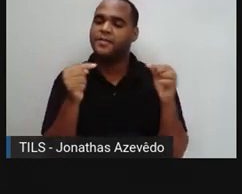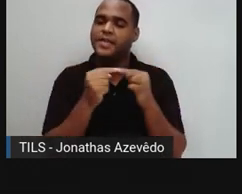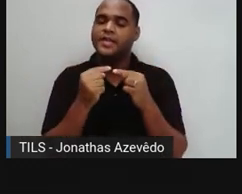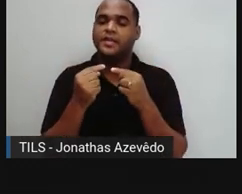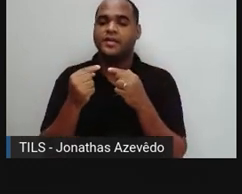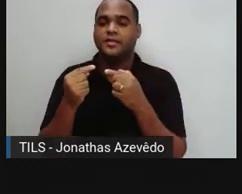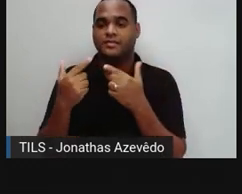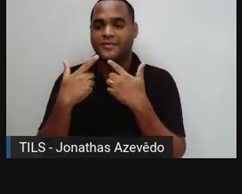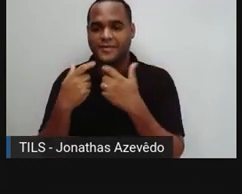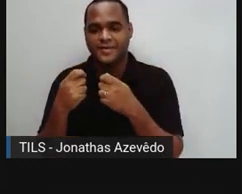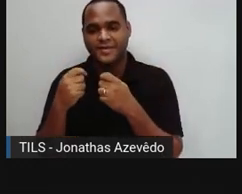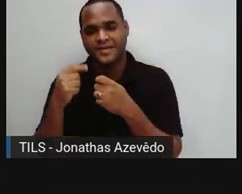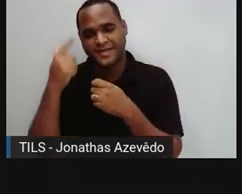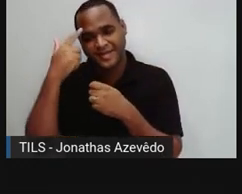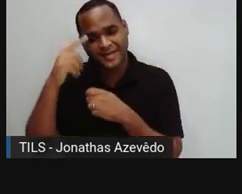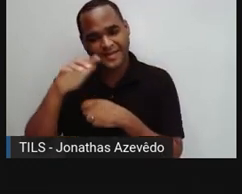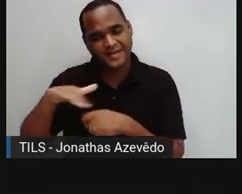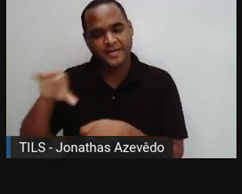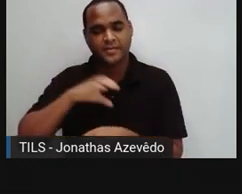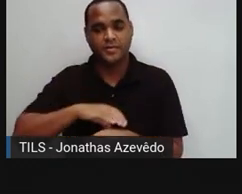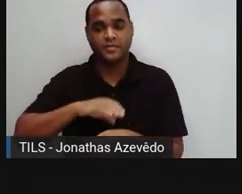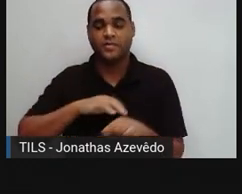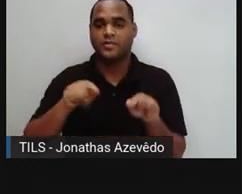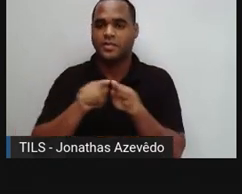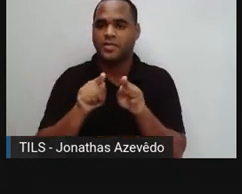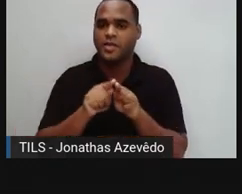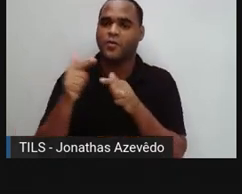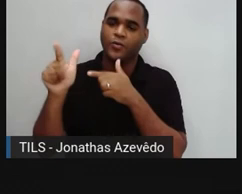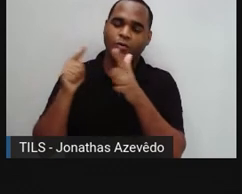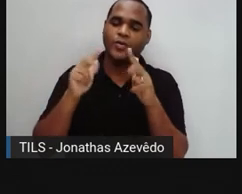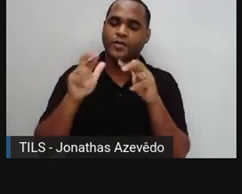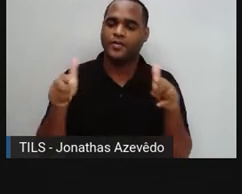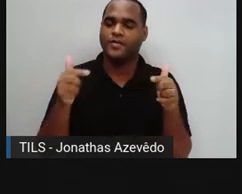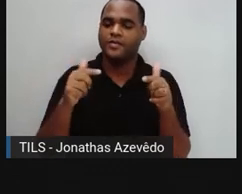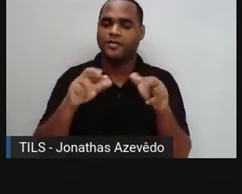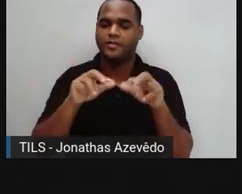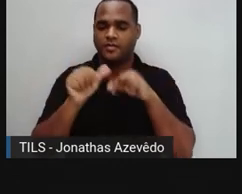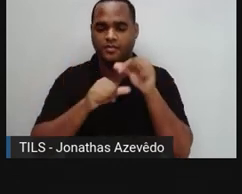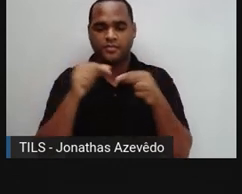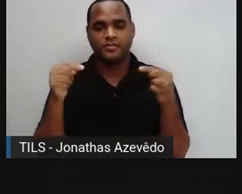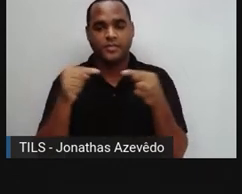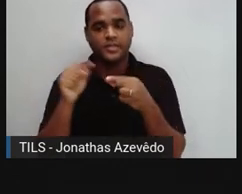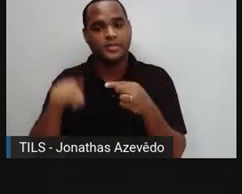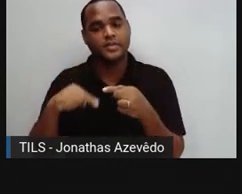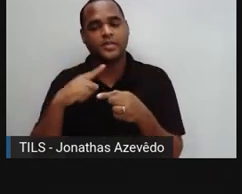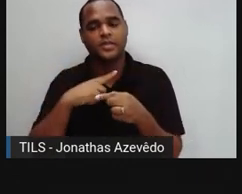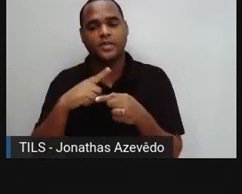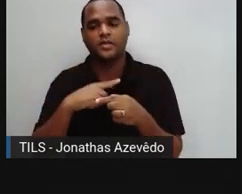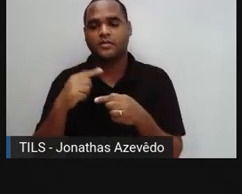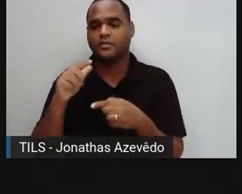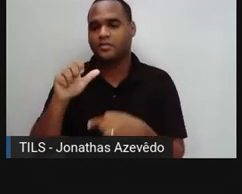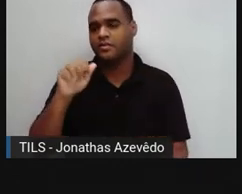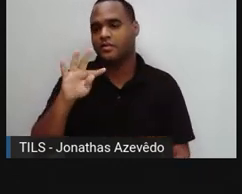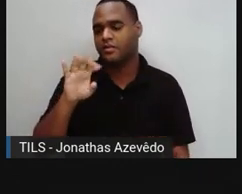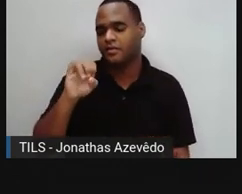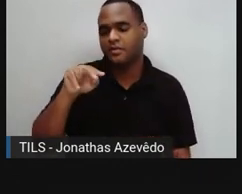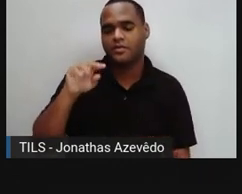língua portuguesa e também das outras línguas que tomam como base aí o alfabeto latino.